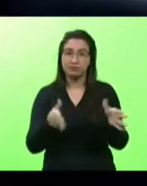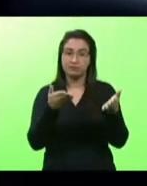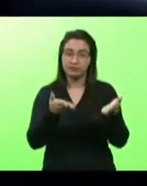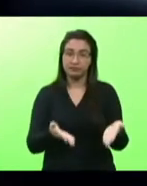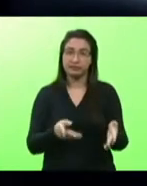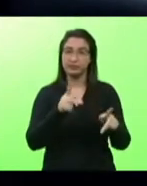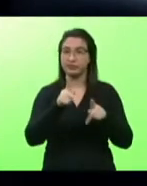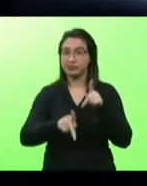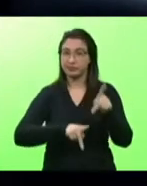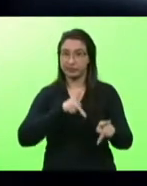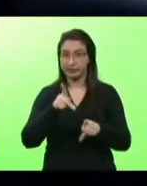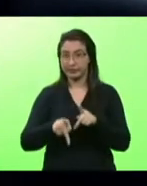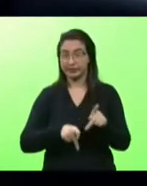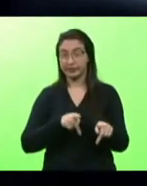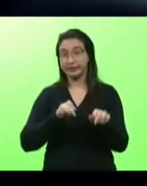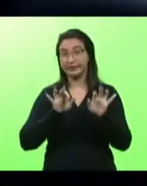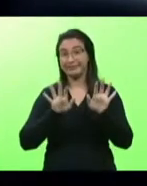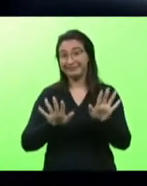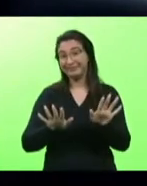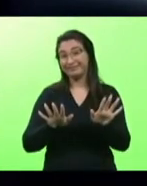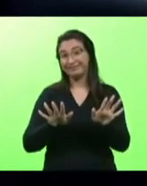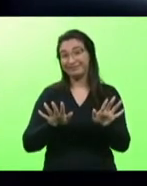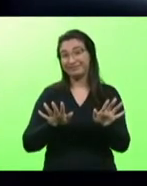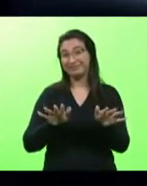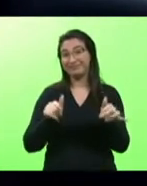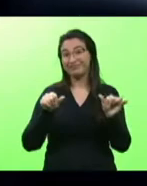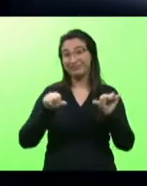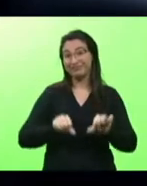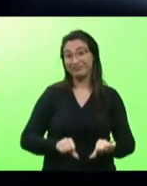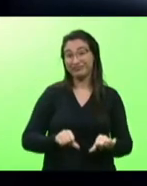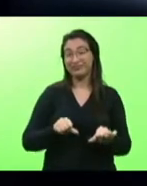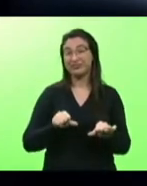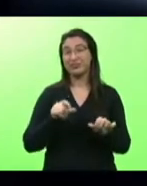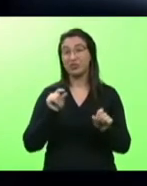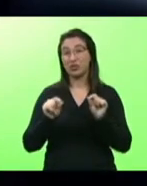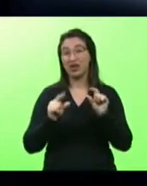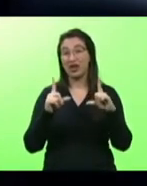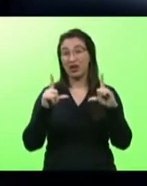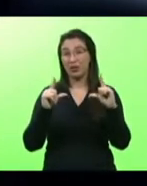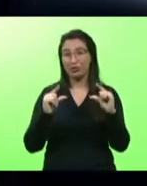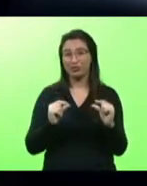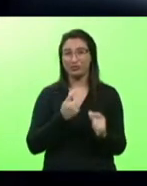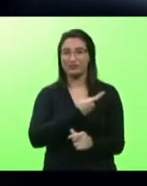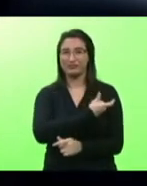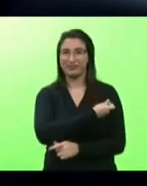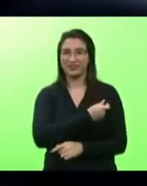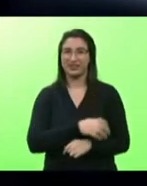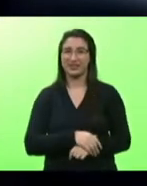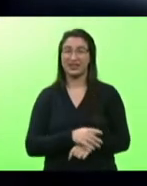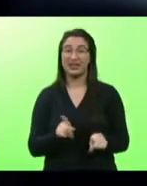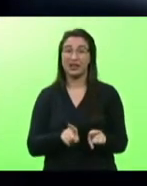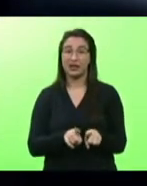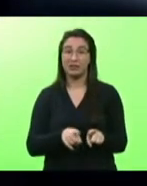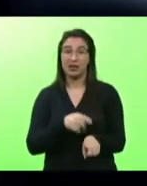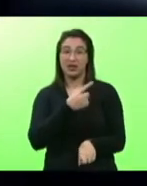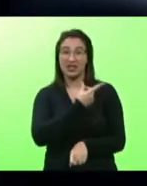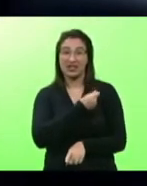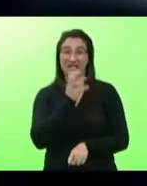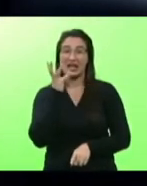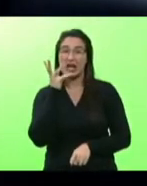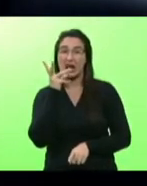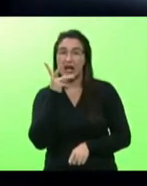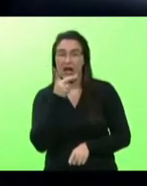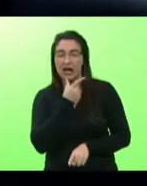infelizmente estamos tendo muito poucas vacinas o ritmo de vacinação é muito pequeno essa é uma uma das